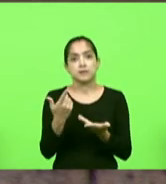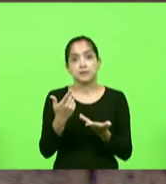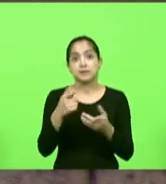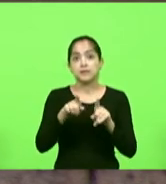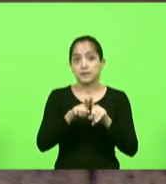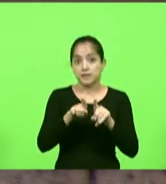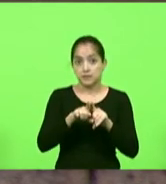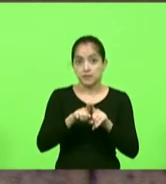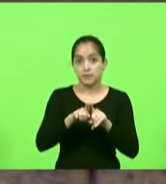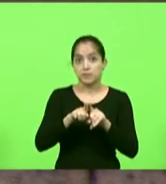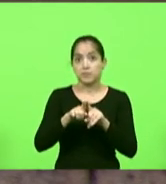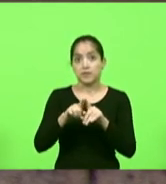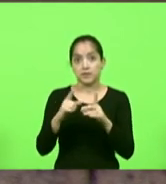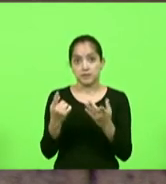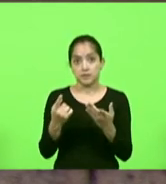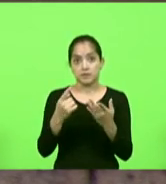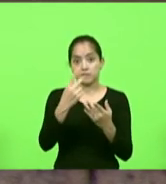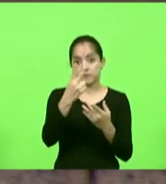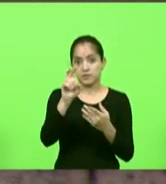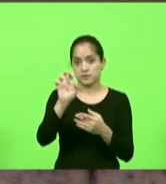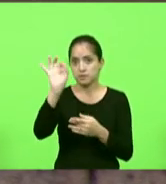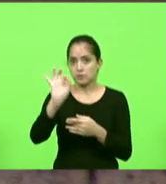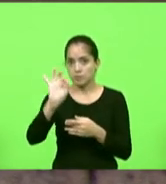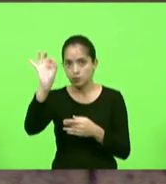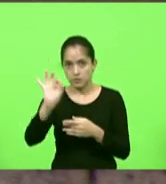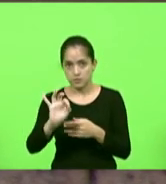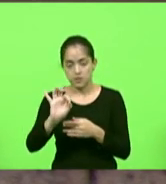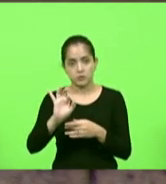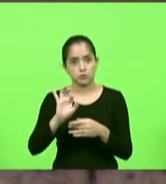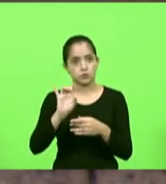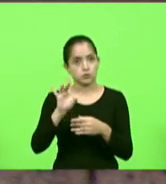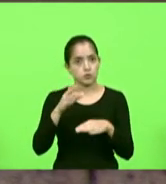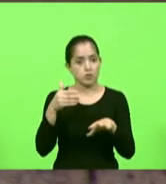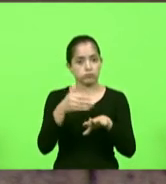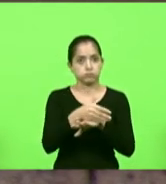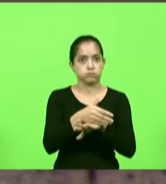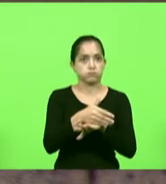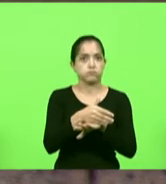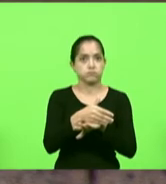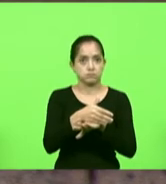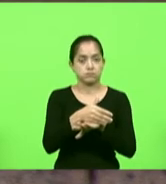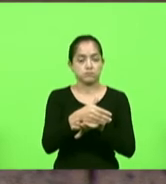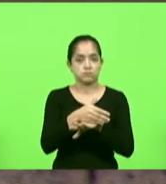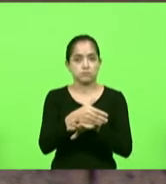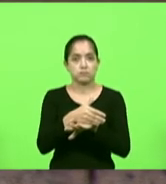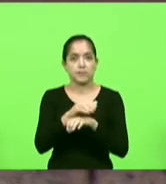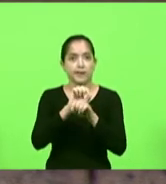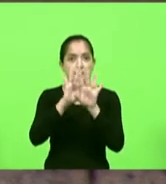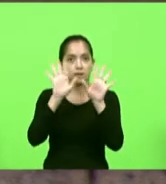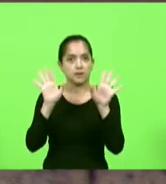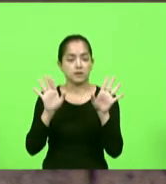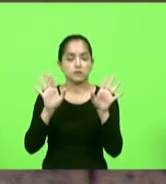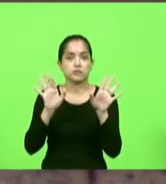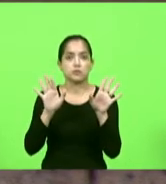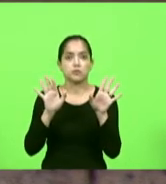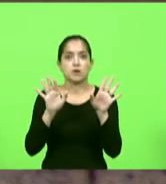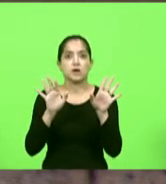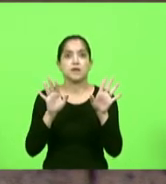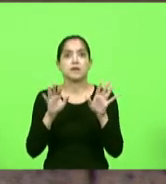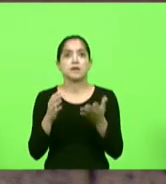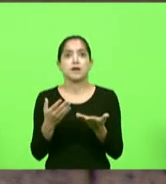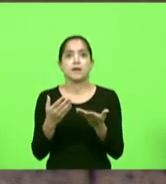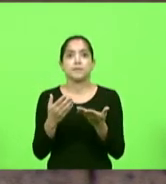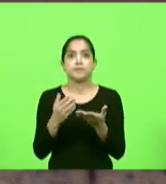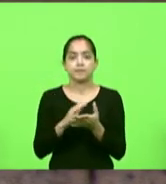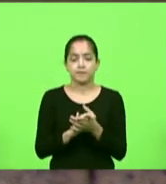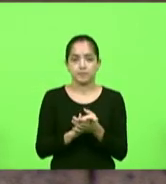restrição dos 25% a decisão do ministro é muito clara nesse sentido de que se adeque